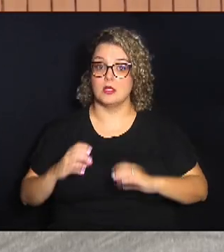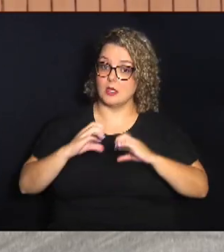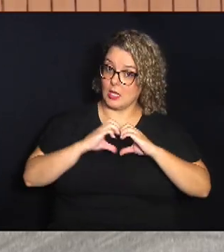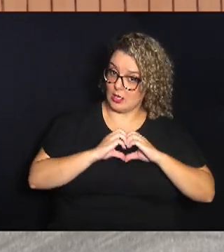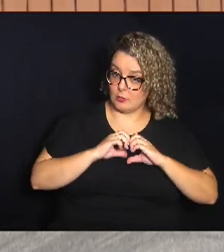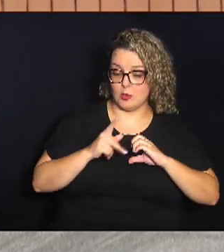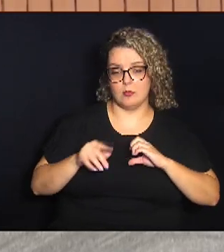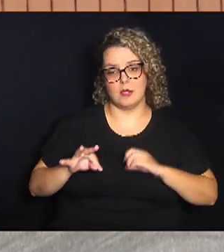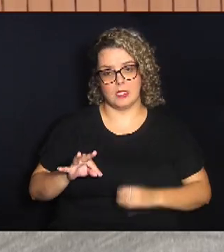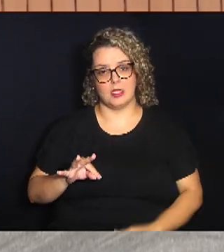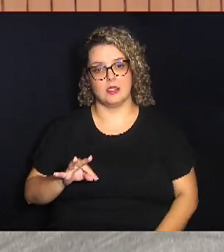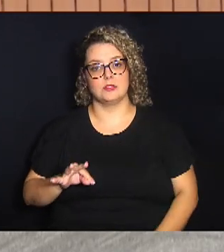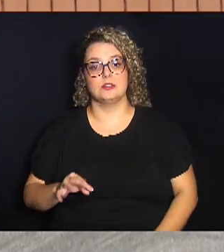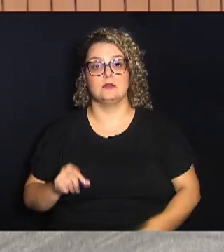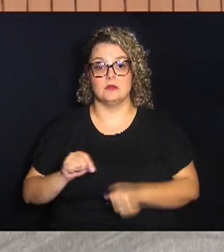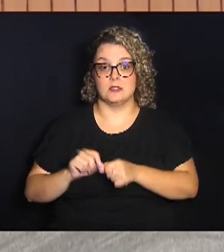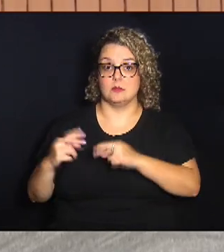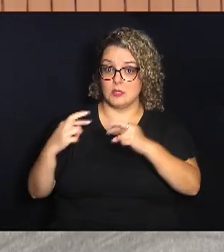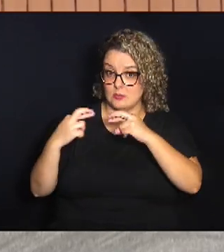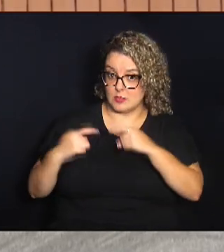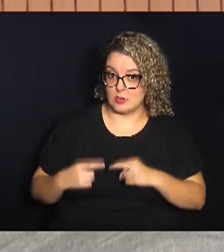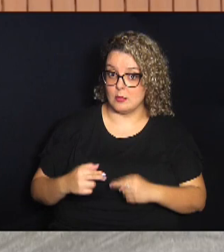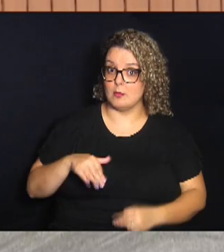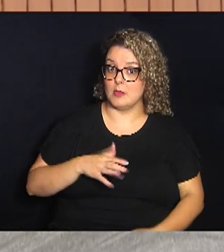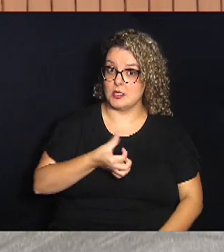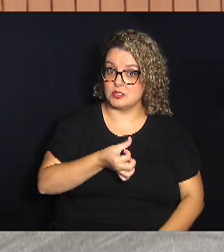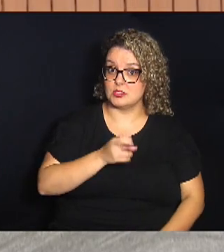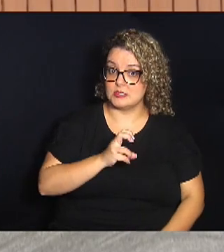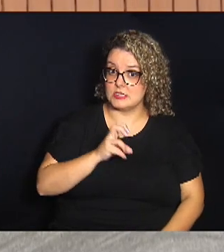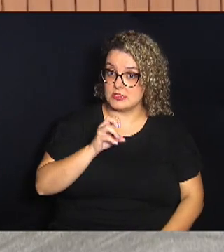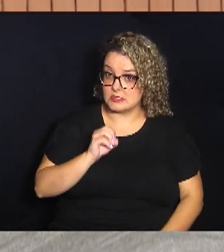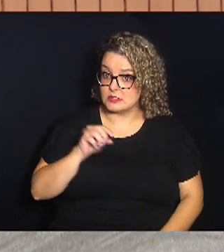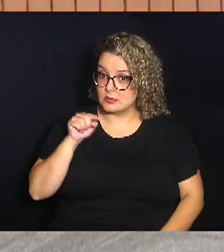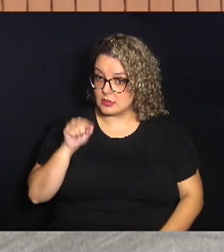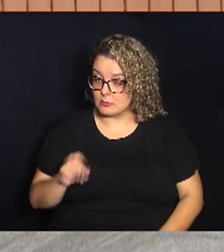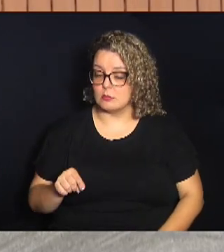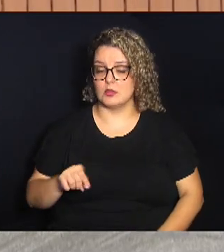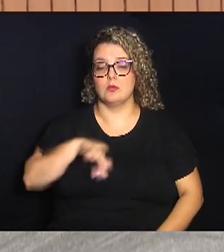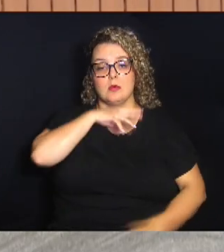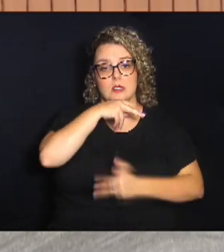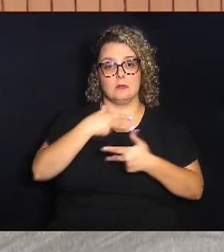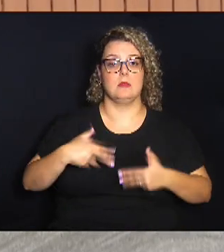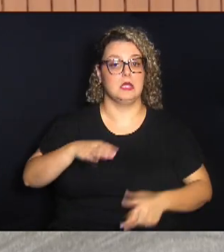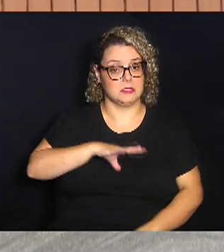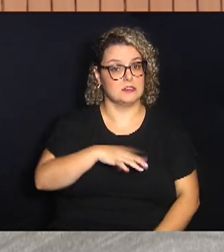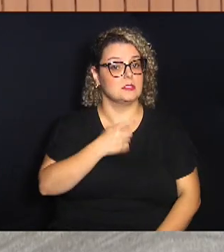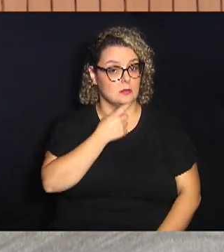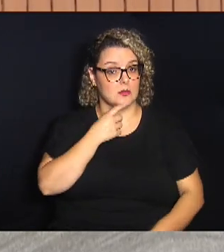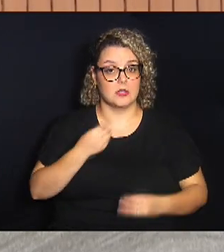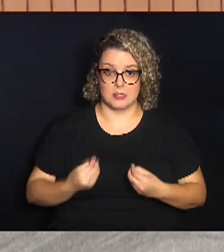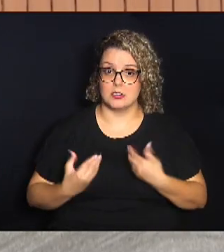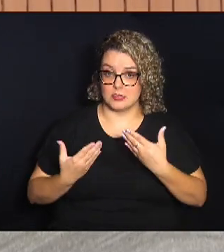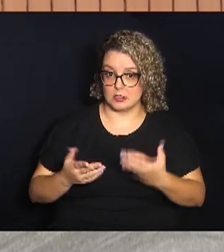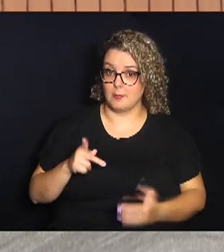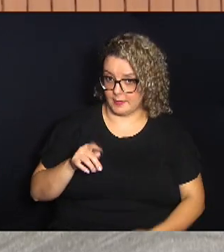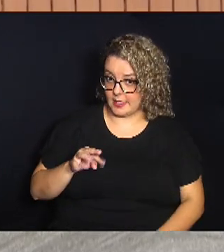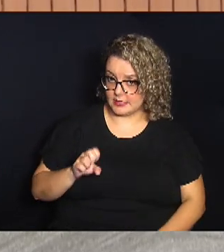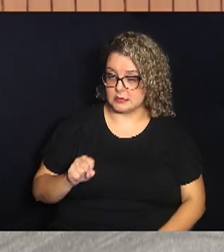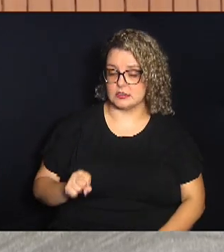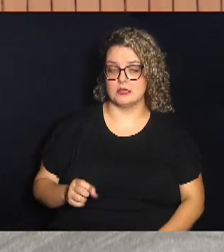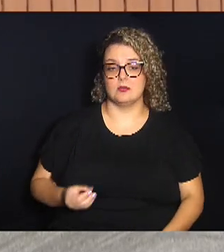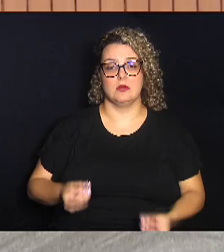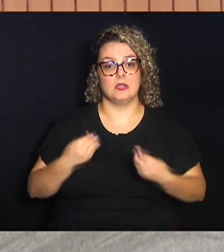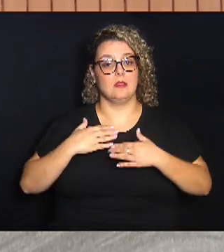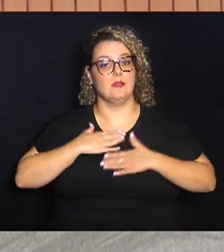até fazendo aqui uma observação, temos mais de 650 mil PETs em Campinas e isso daí vai trazer um momento de alegria e